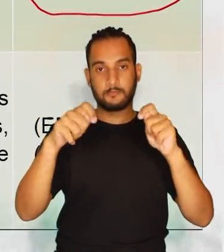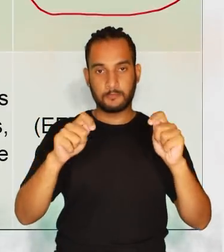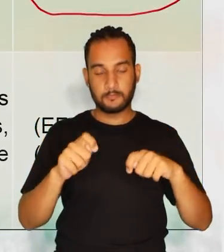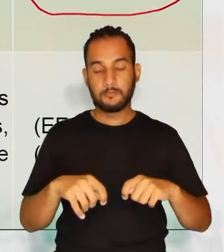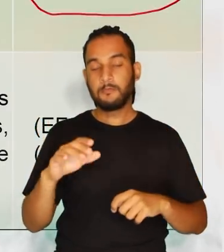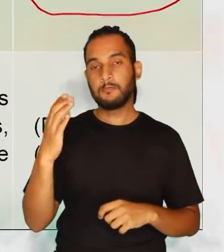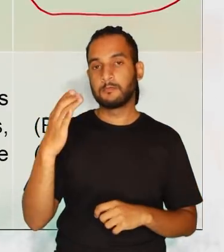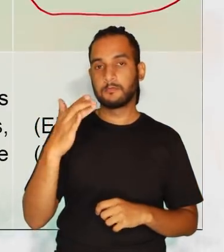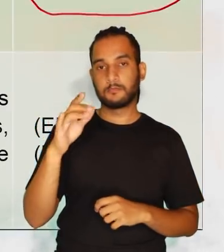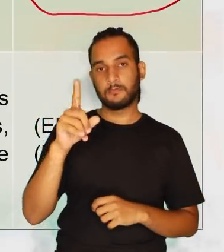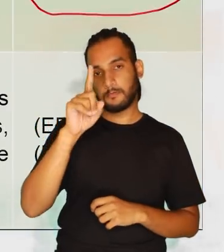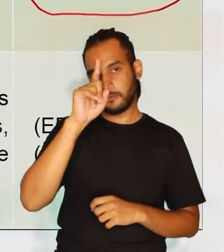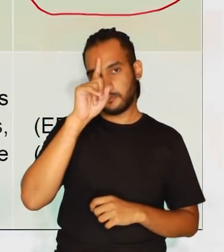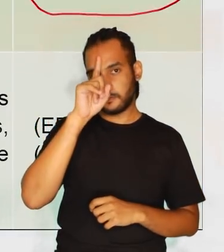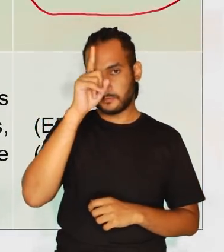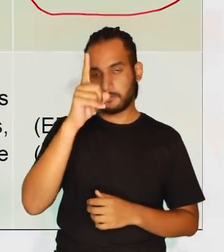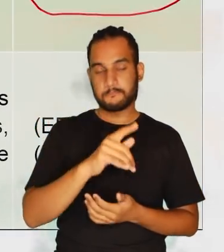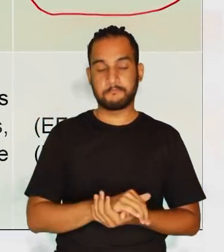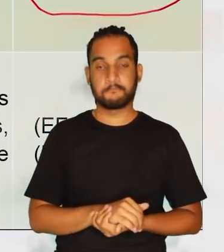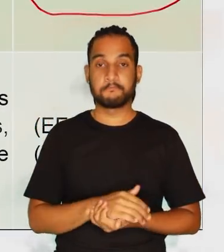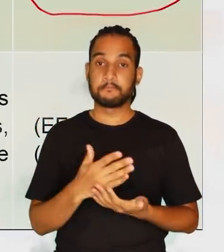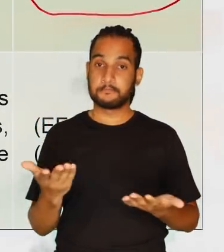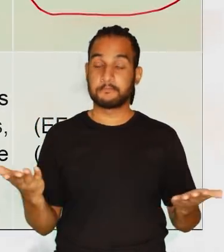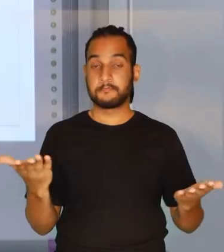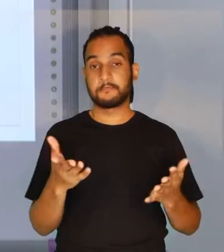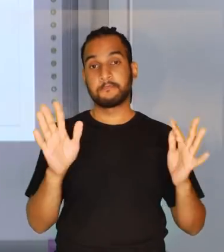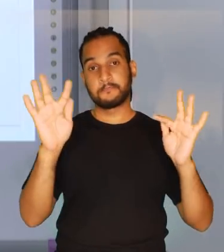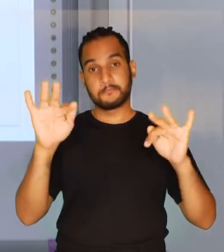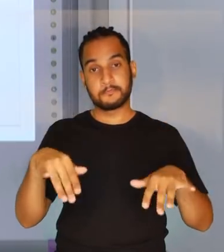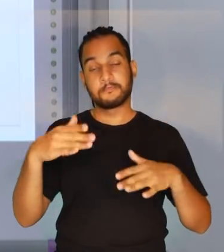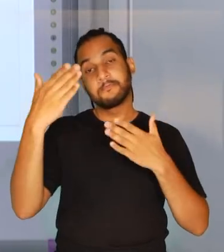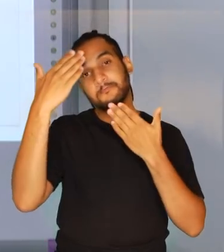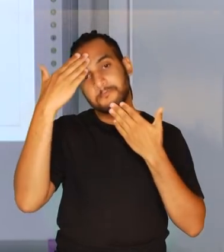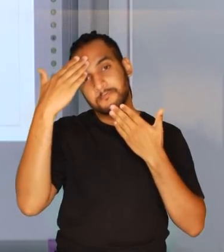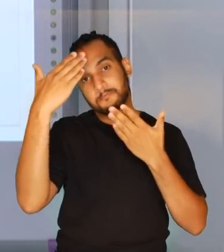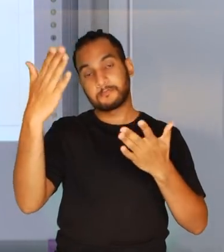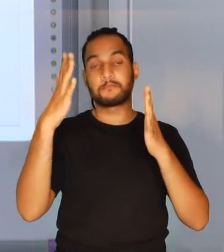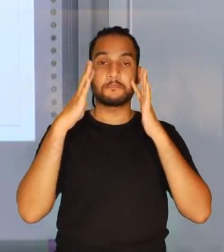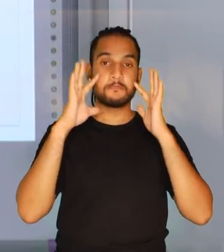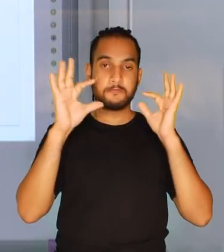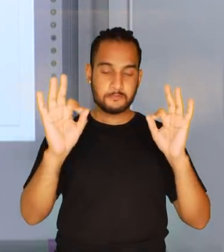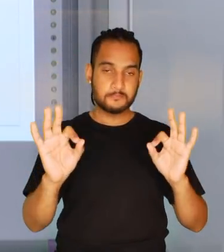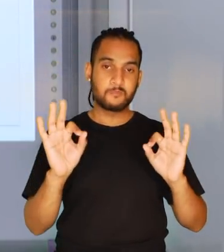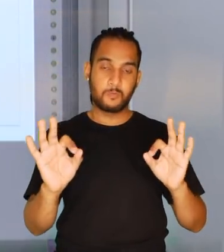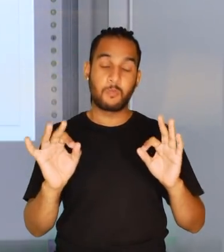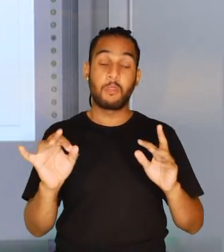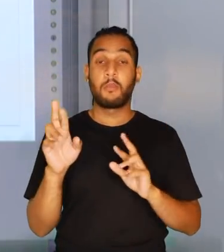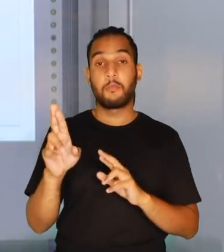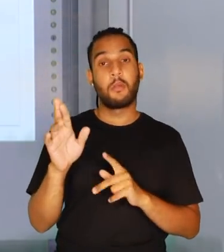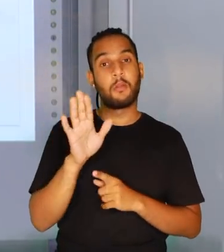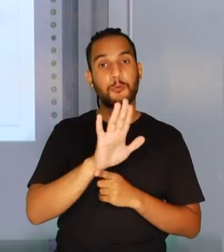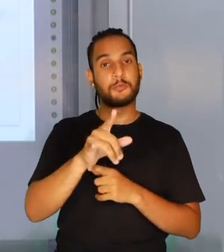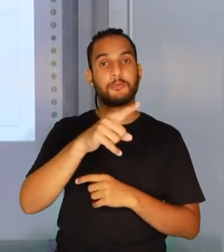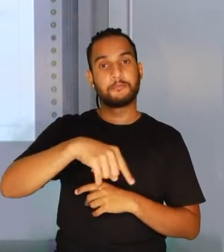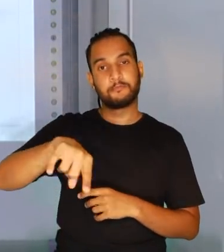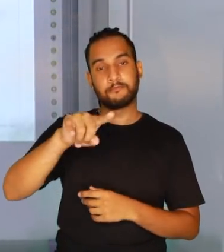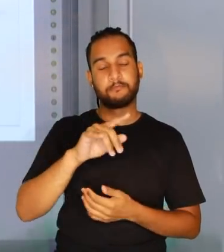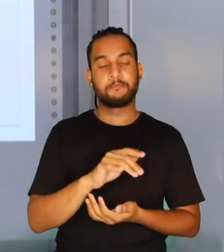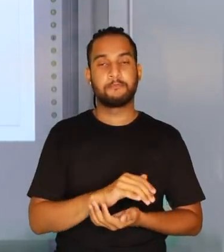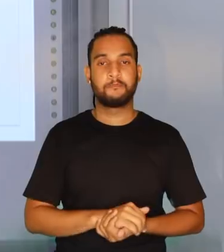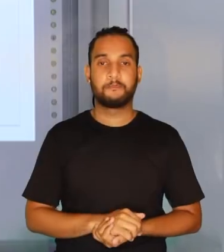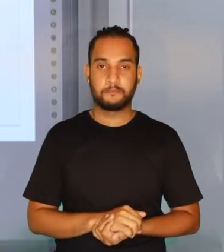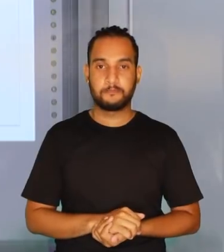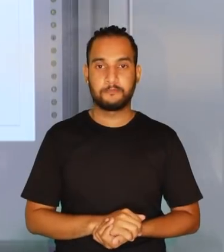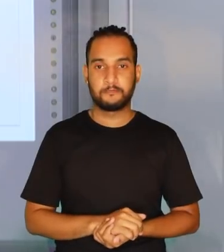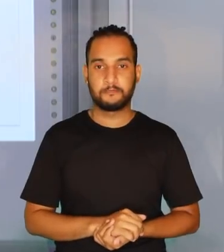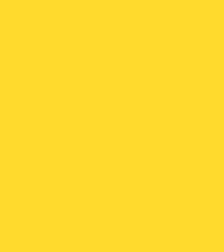das competências de ciências da natureza. É isso, então, professor. Muito obrigado pela atenção. Espero